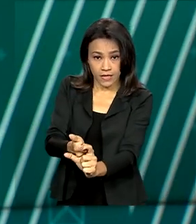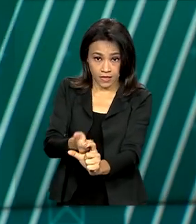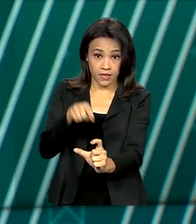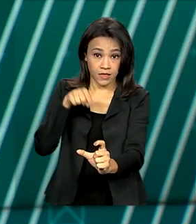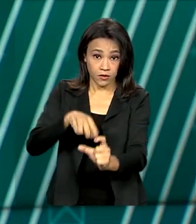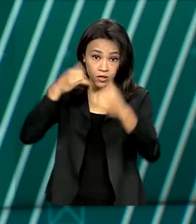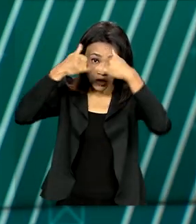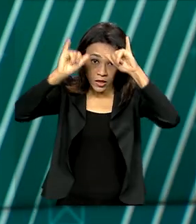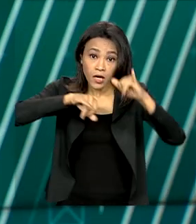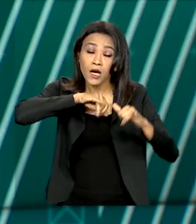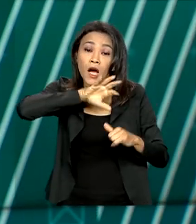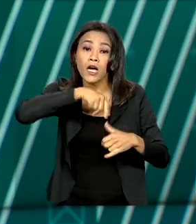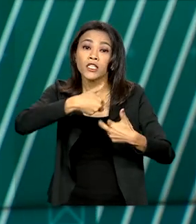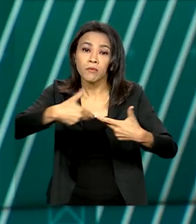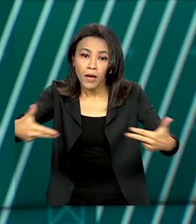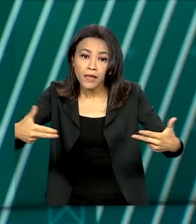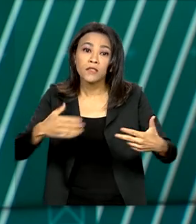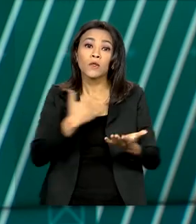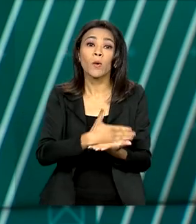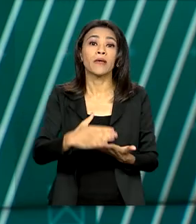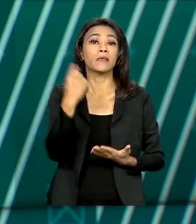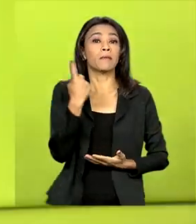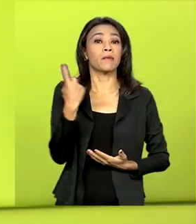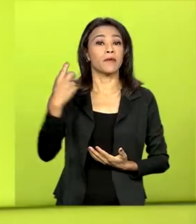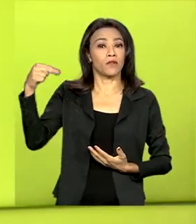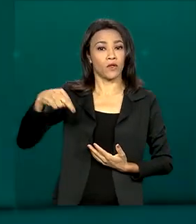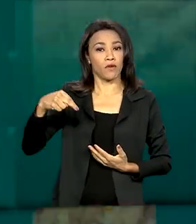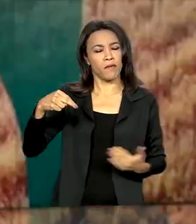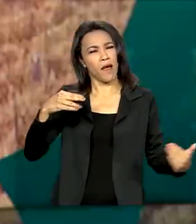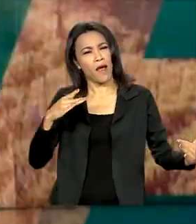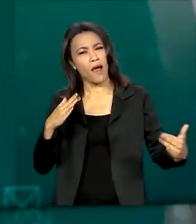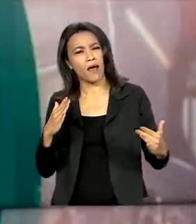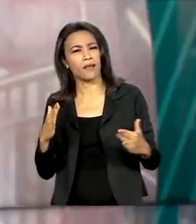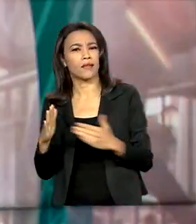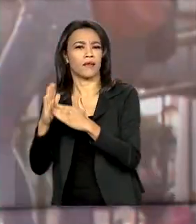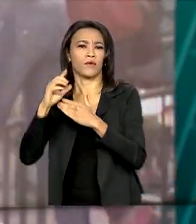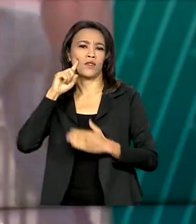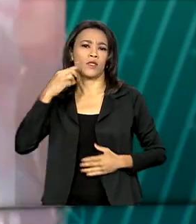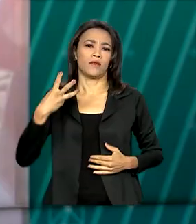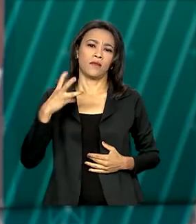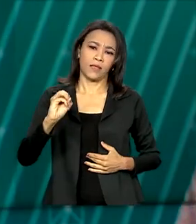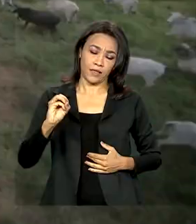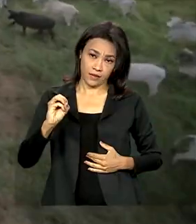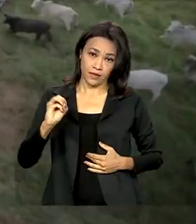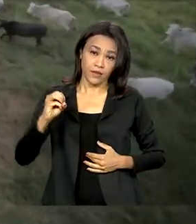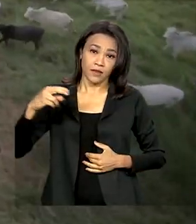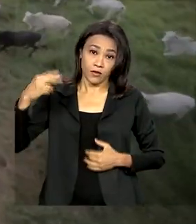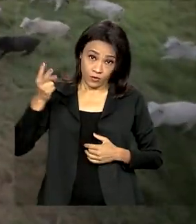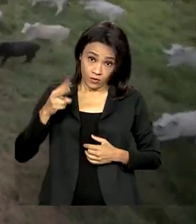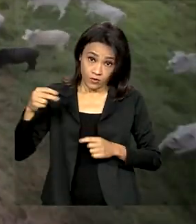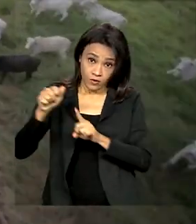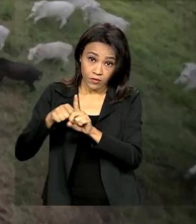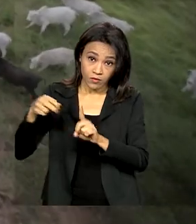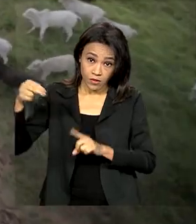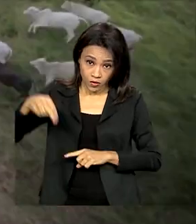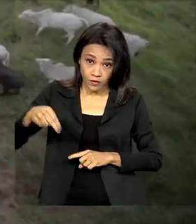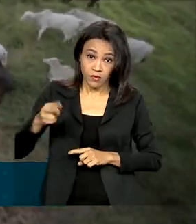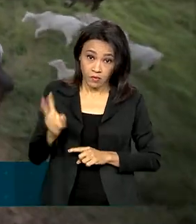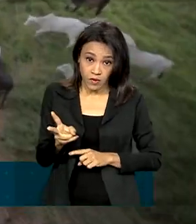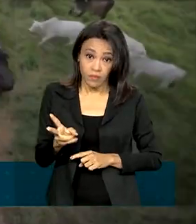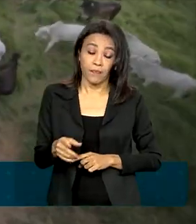próxima terça-feira, 1º de novembro e vai até o dia 30 do mesmo mês. A expectativa é que cerca de